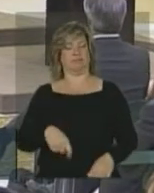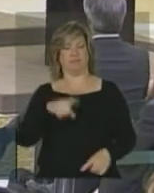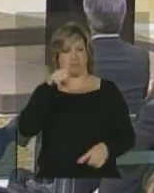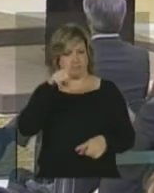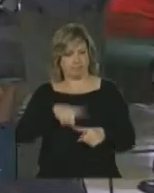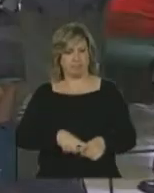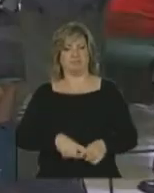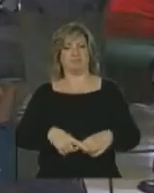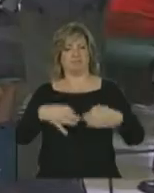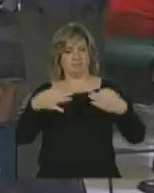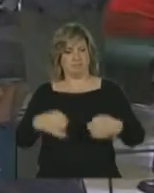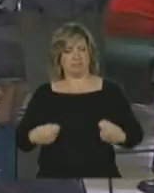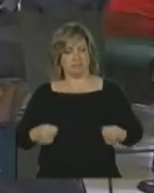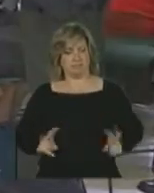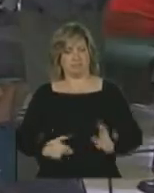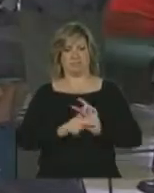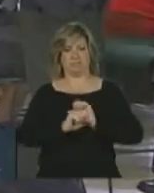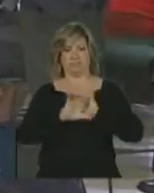insubstituível.